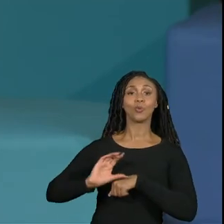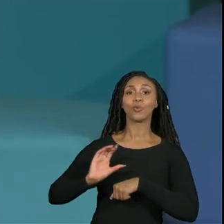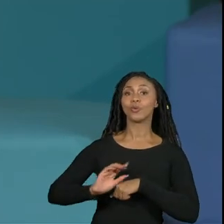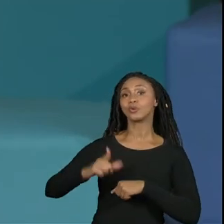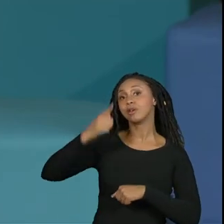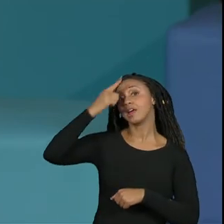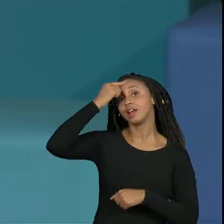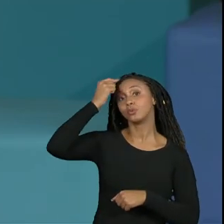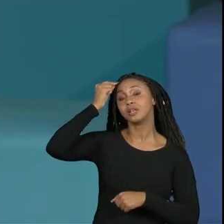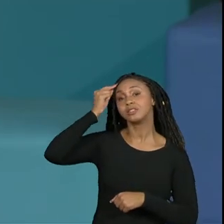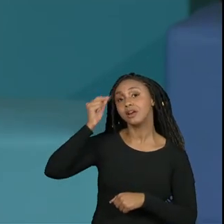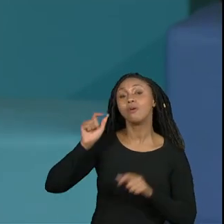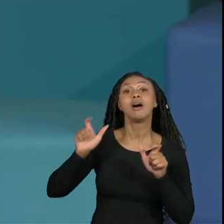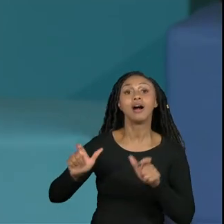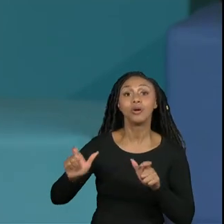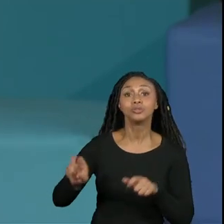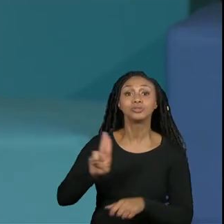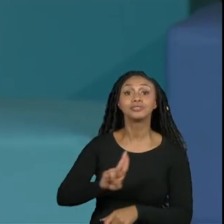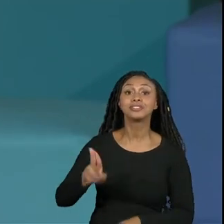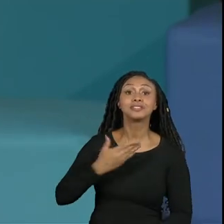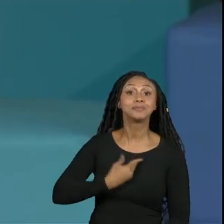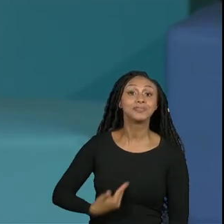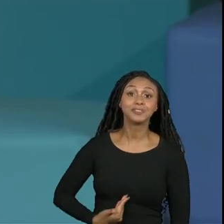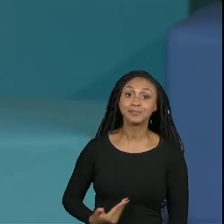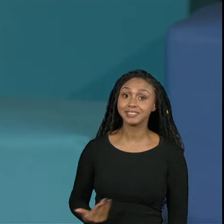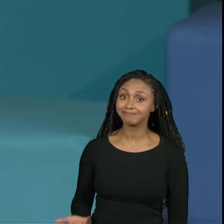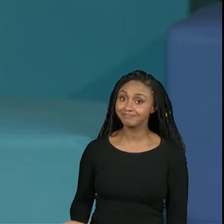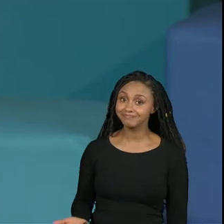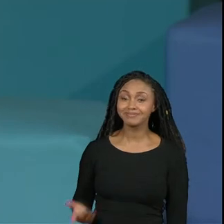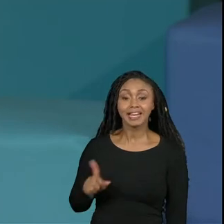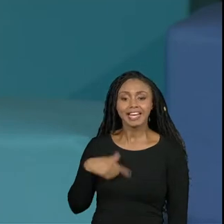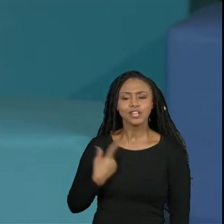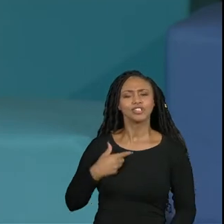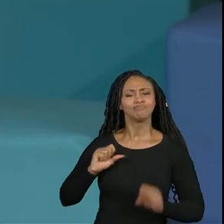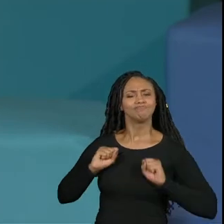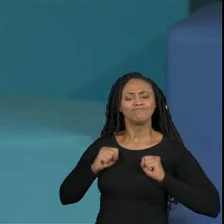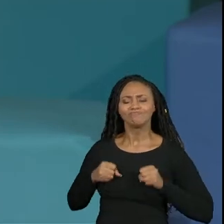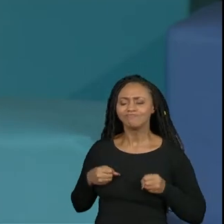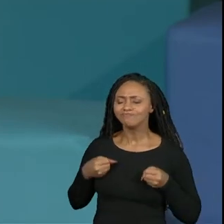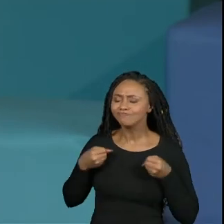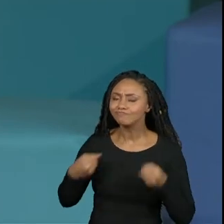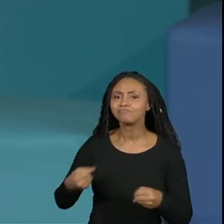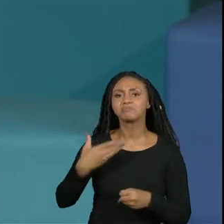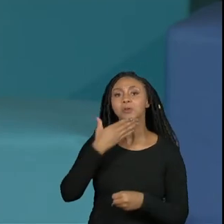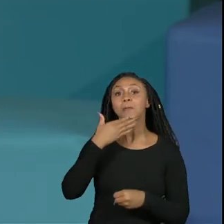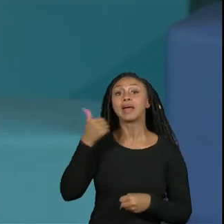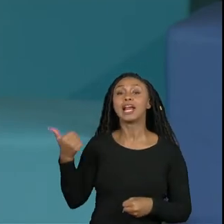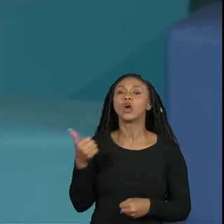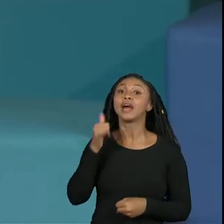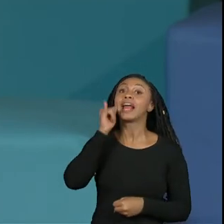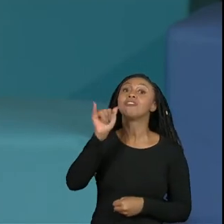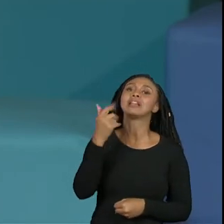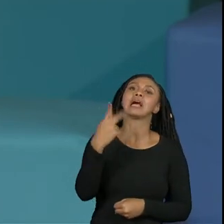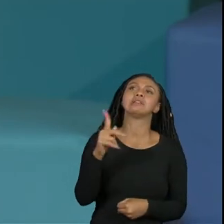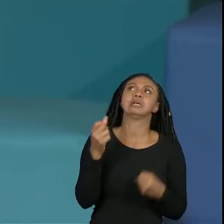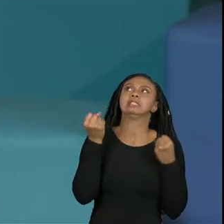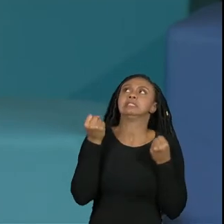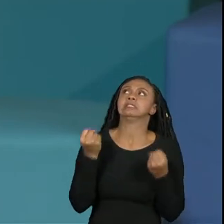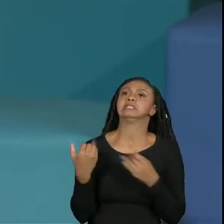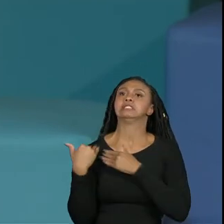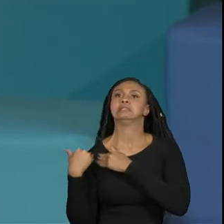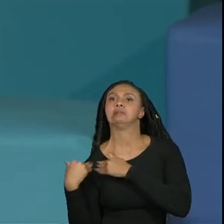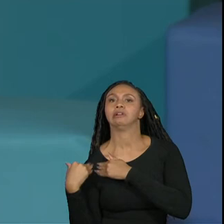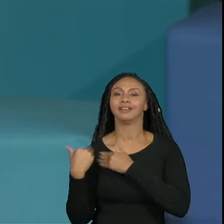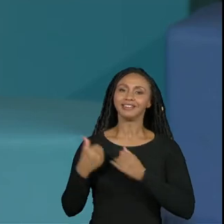universidade pública né e a gente procura fazer o melhor que a gente pode pra que não fique pesado mas